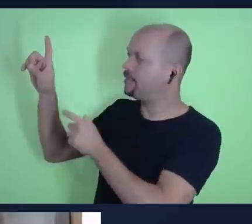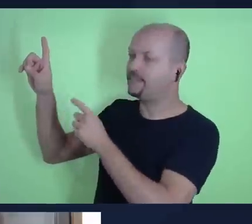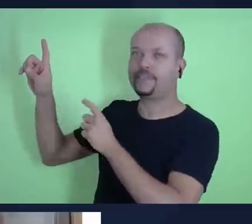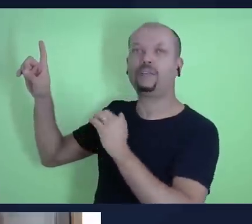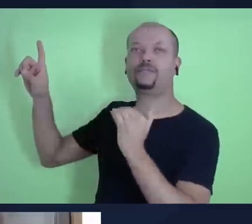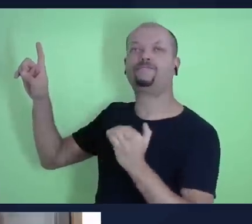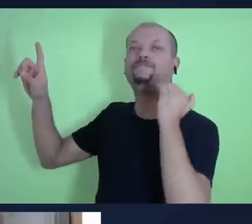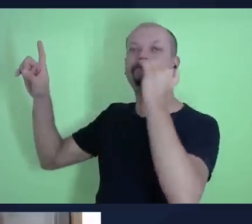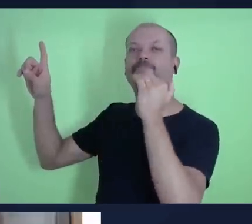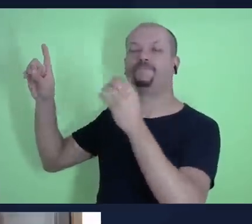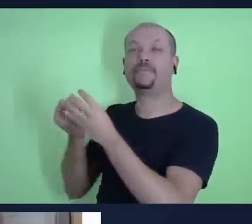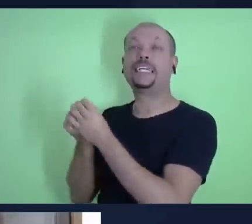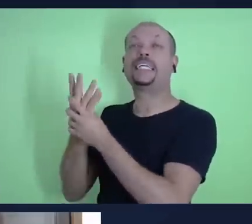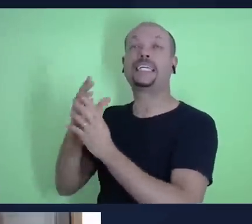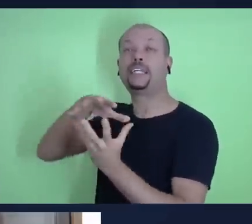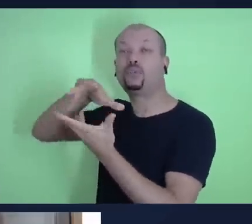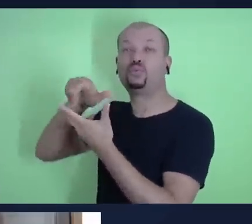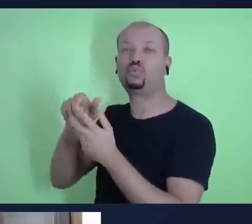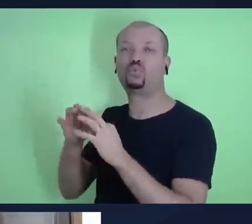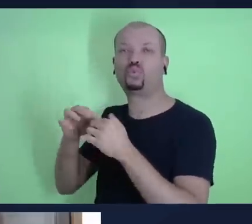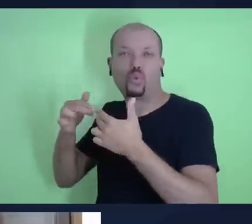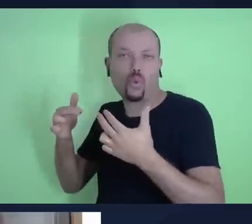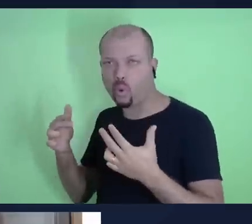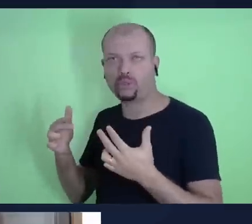é criador, é soberano sobre todas as coisas.